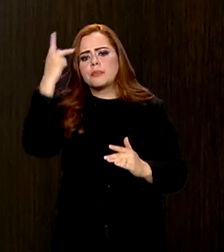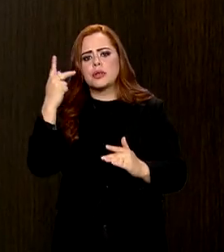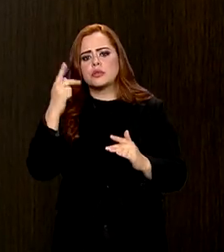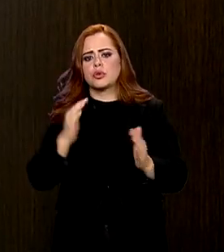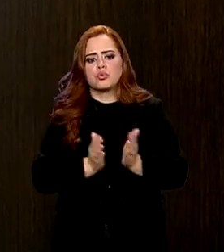mesmo barco.